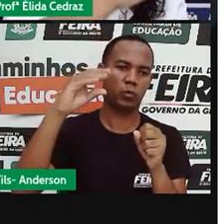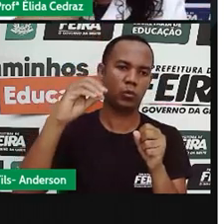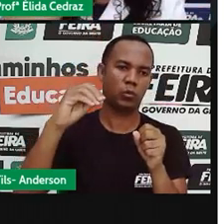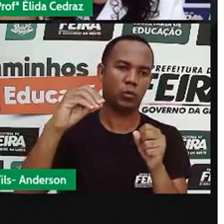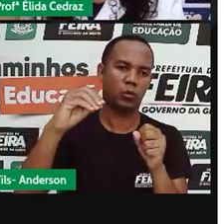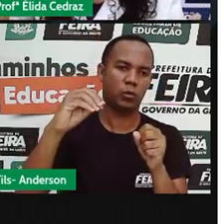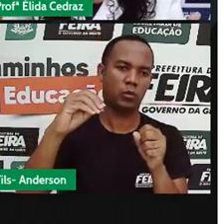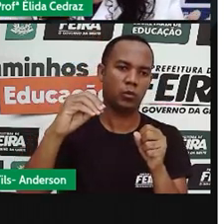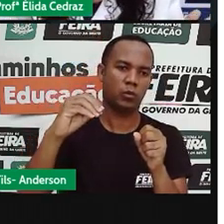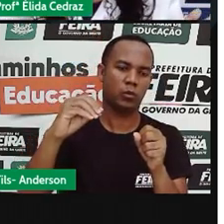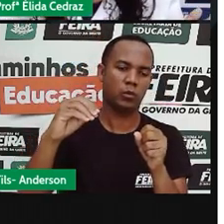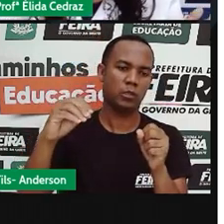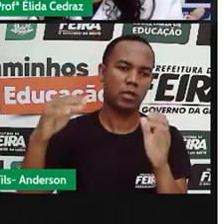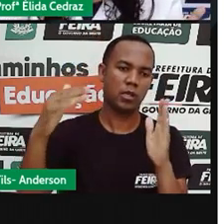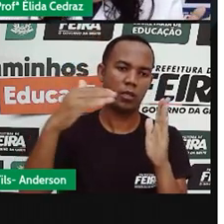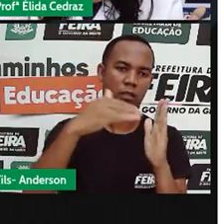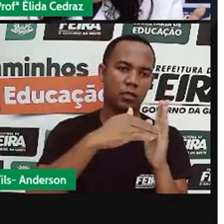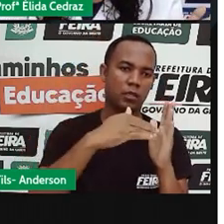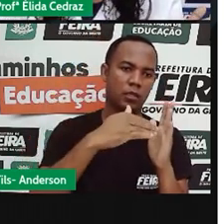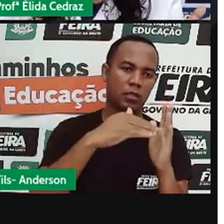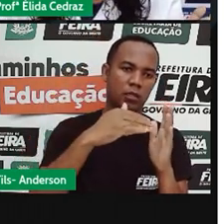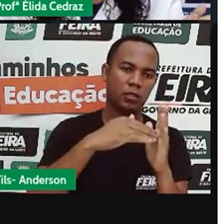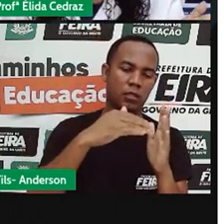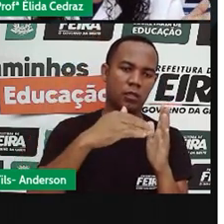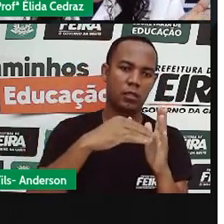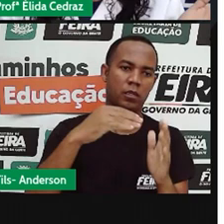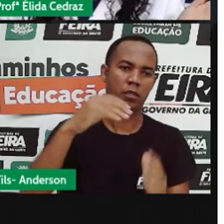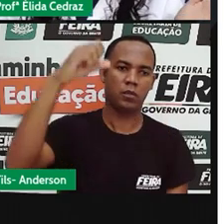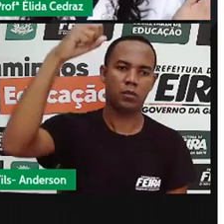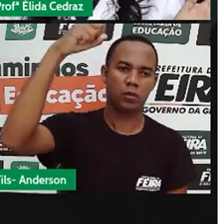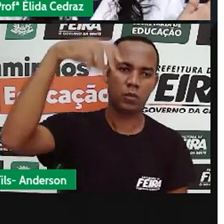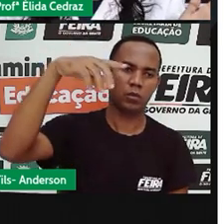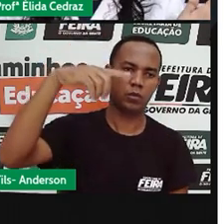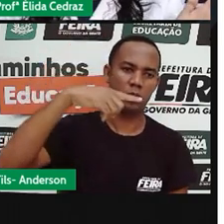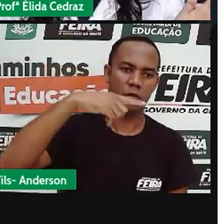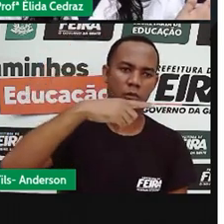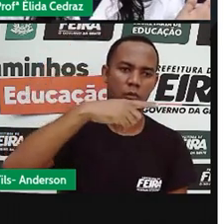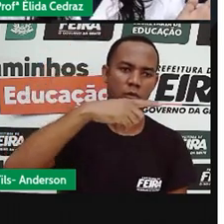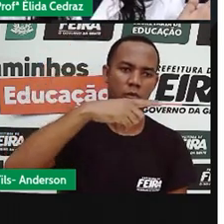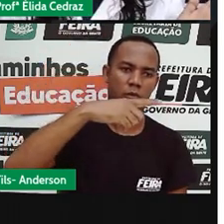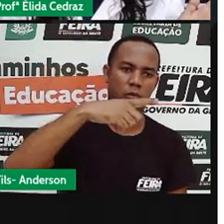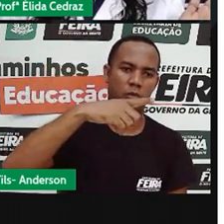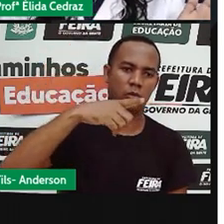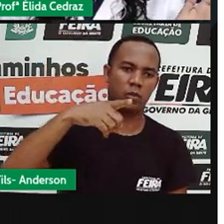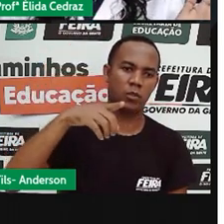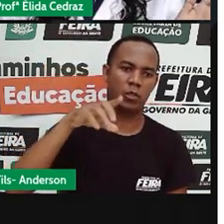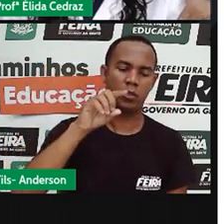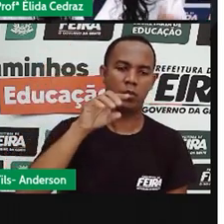até a hora do primeiro raio do sol do outro dia, o relógio não marcava as horas.